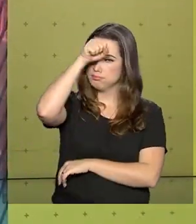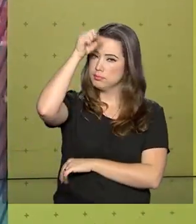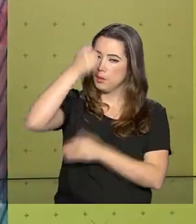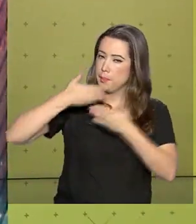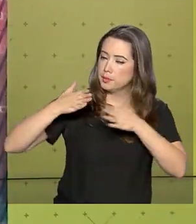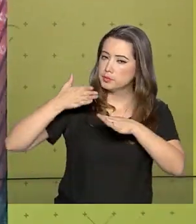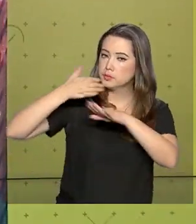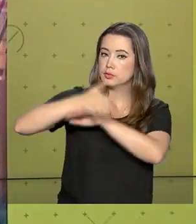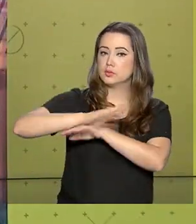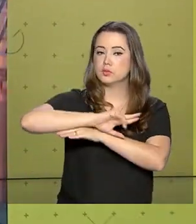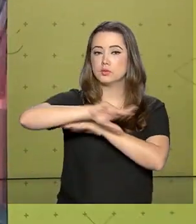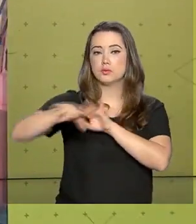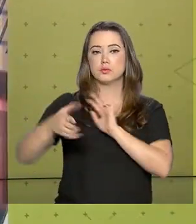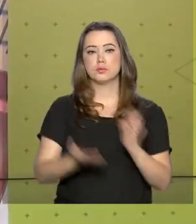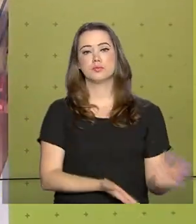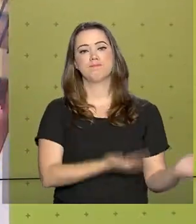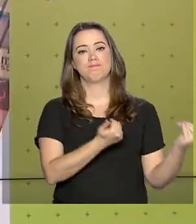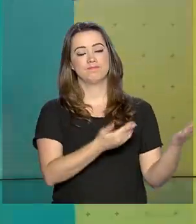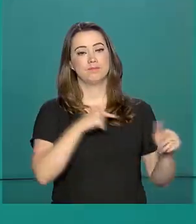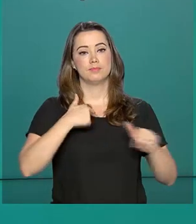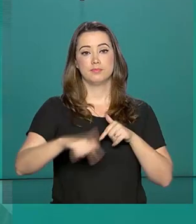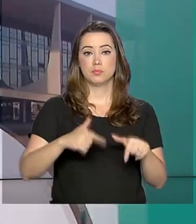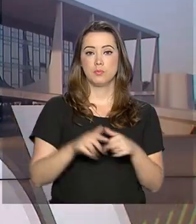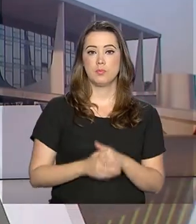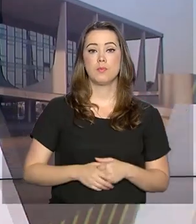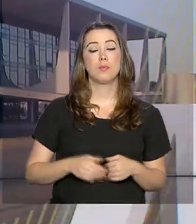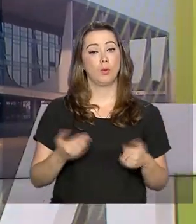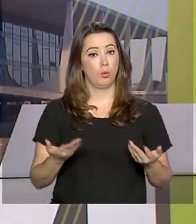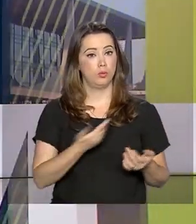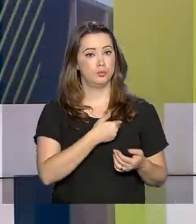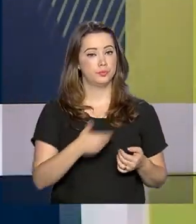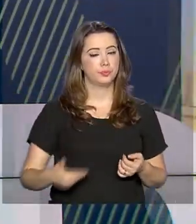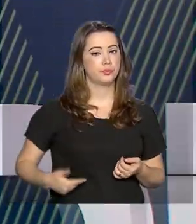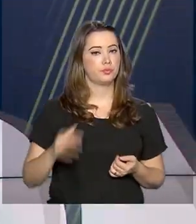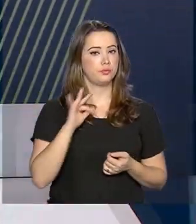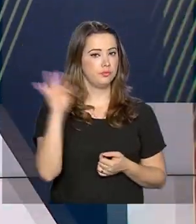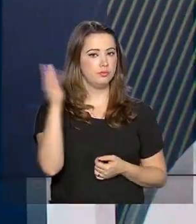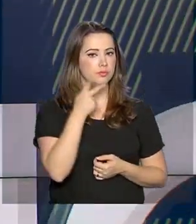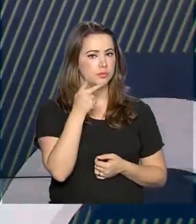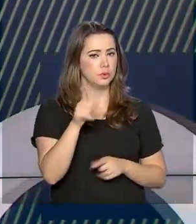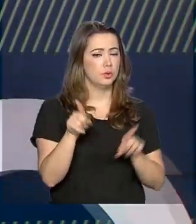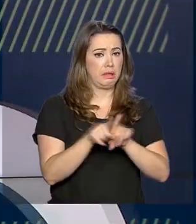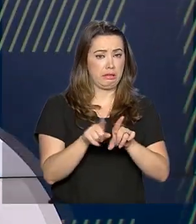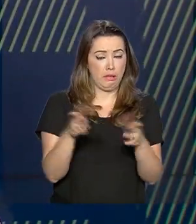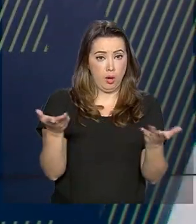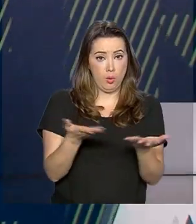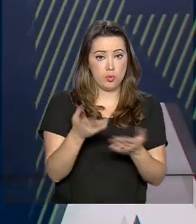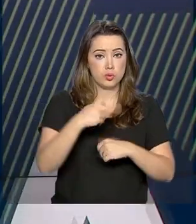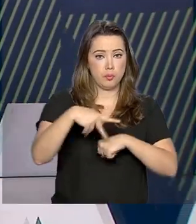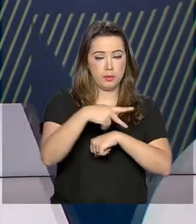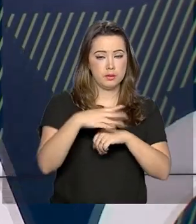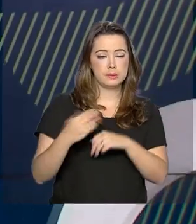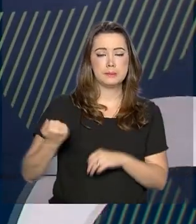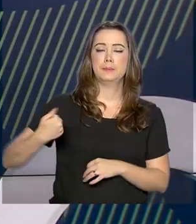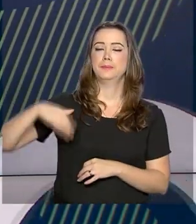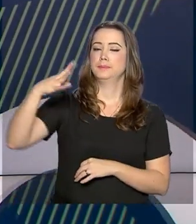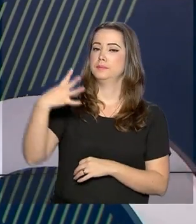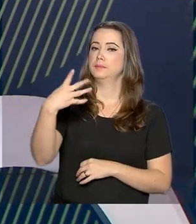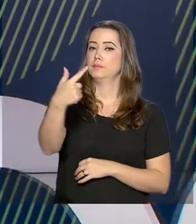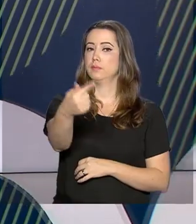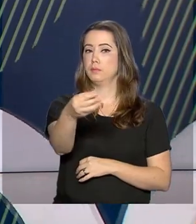a porta de entrada para muitos jovens no mercado de trabalho. Segundo o governo federal, existem hoje no país mais de